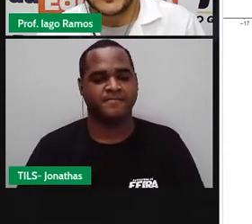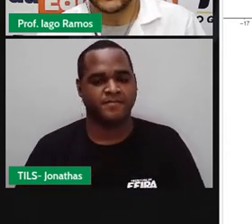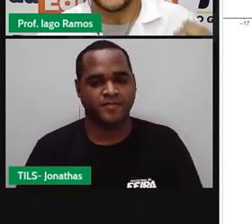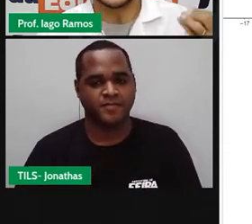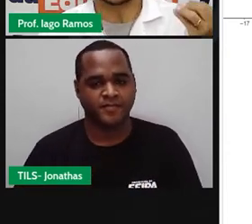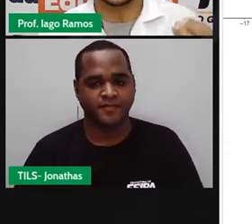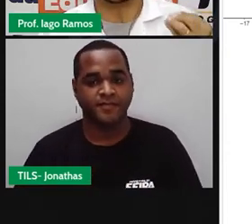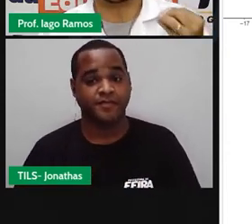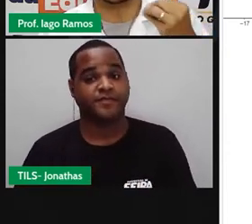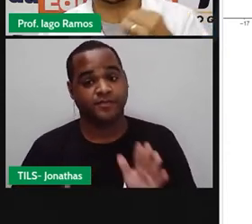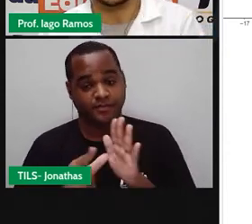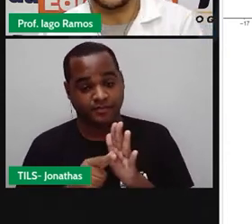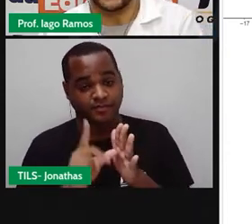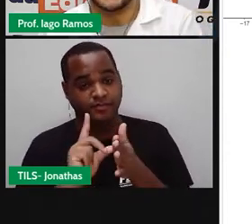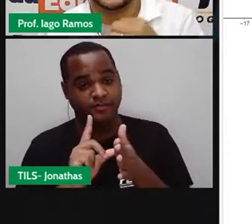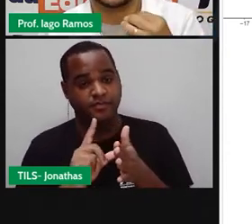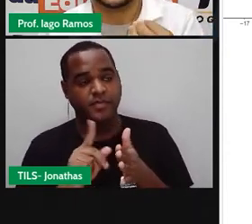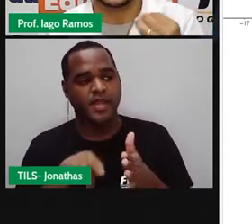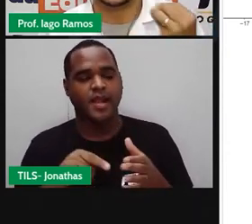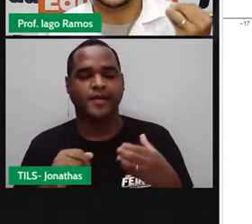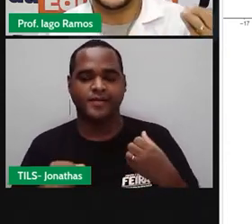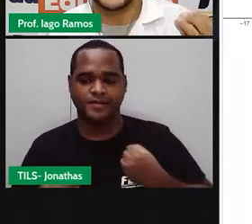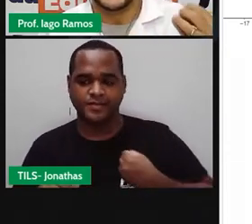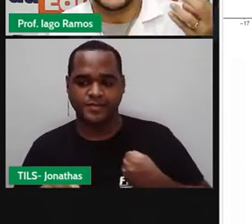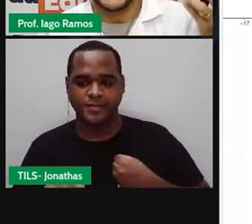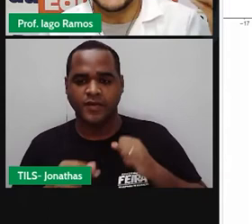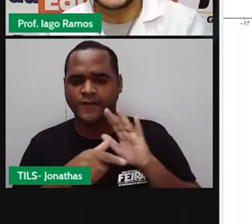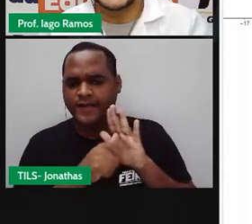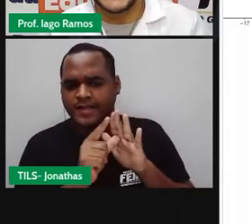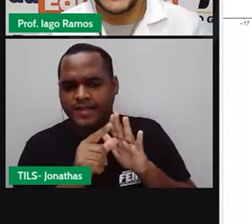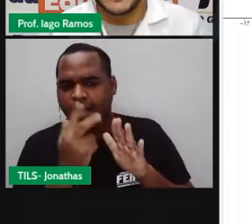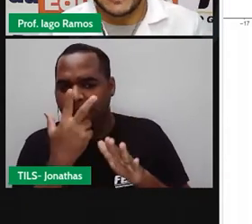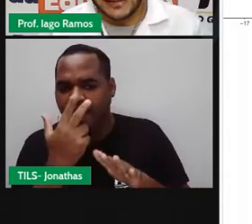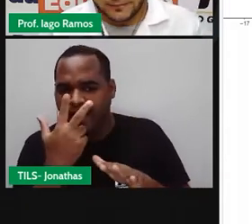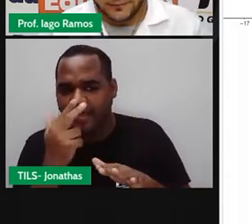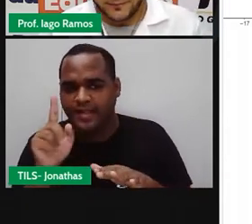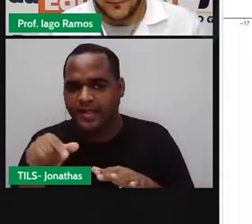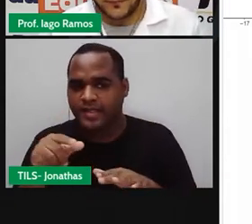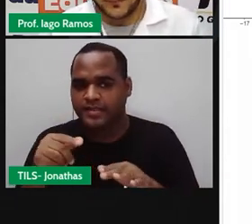E o antecessor fica à esquerda.